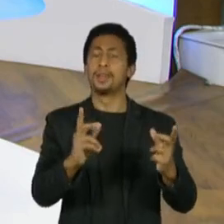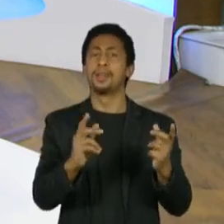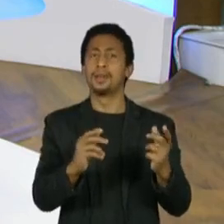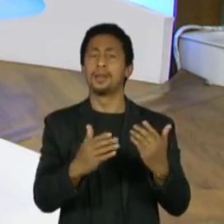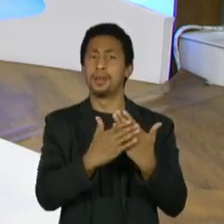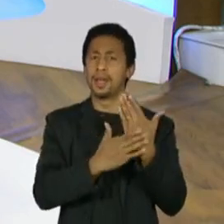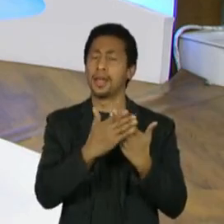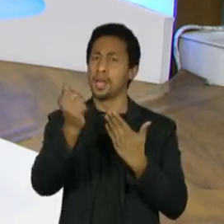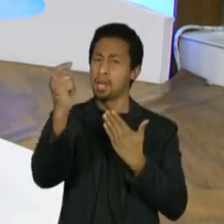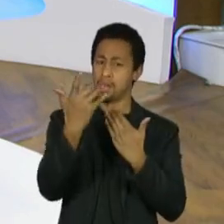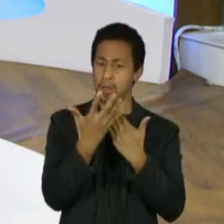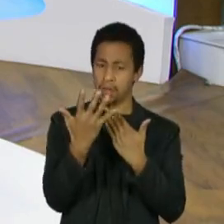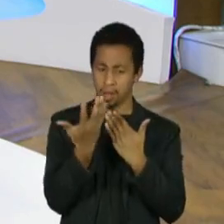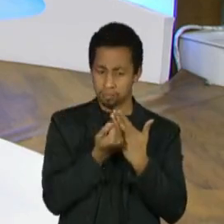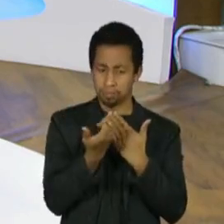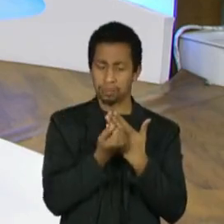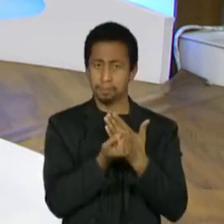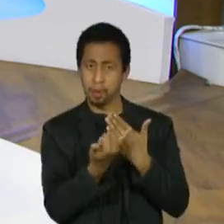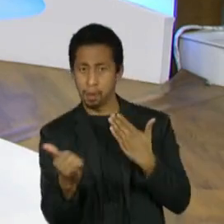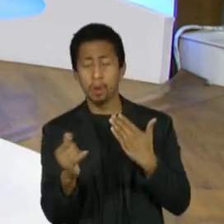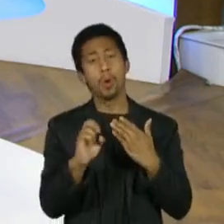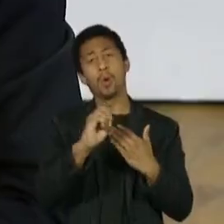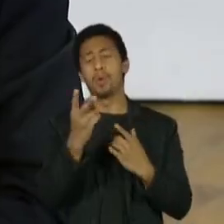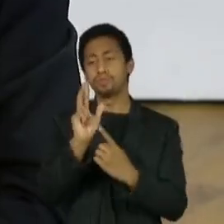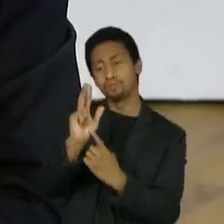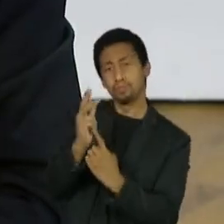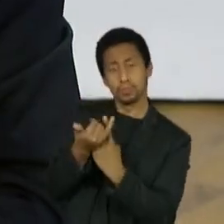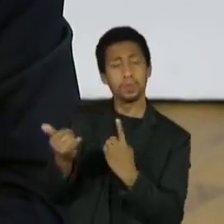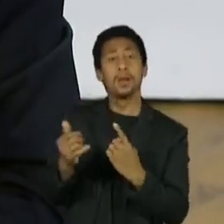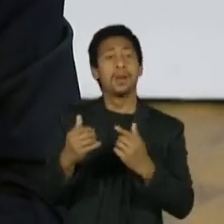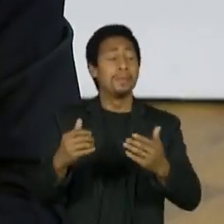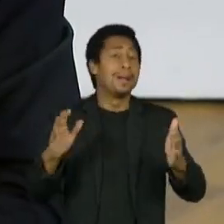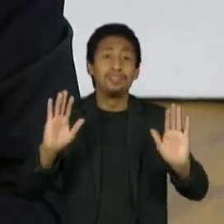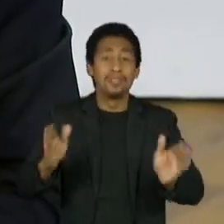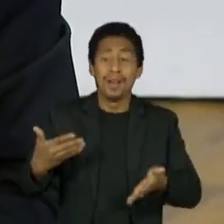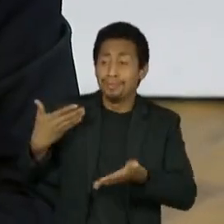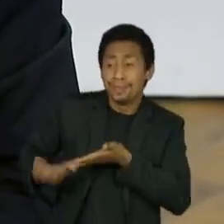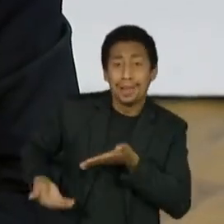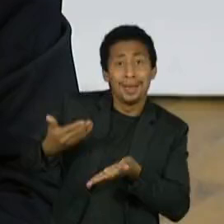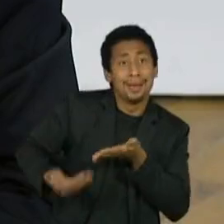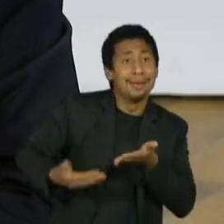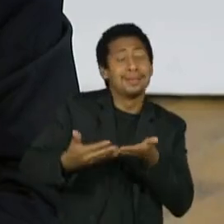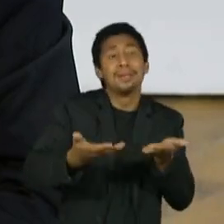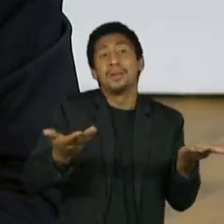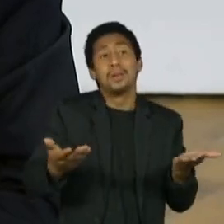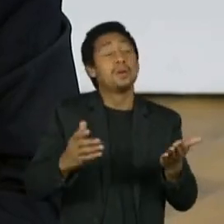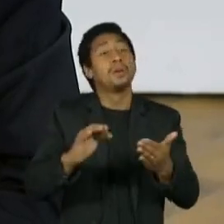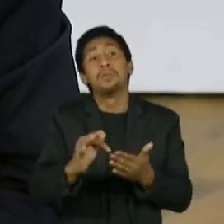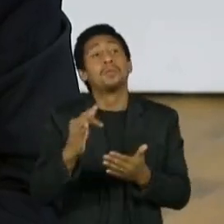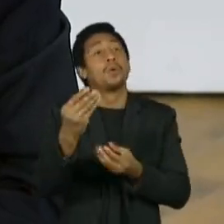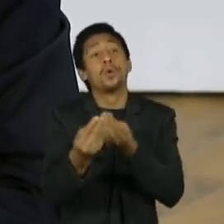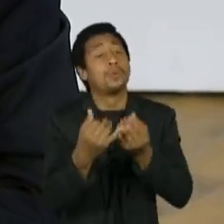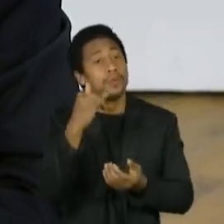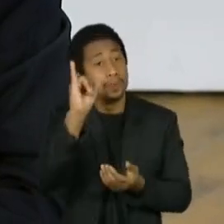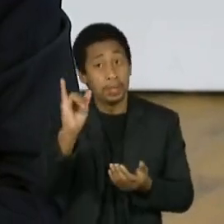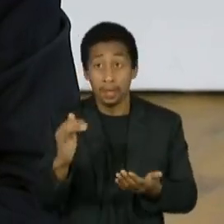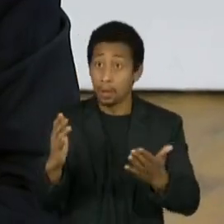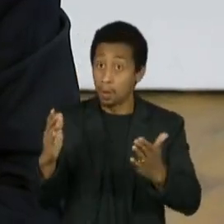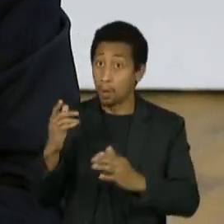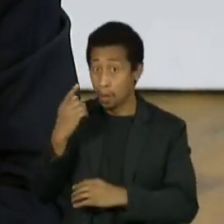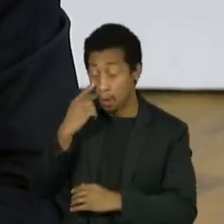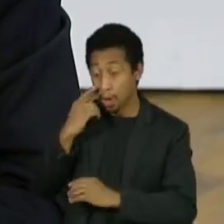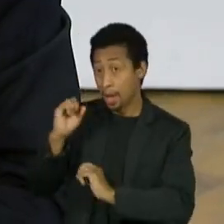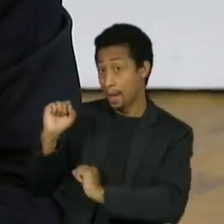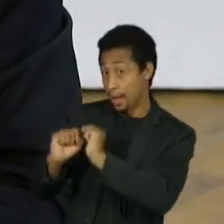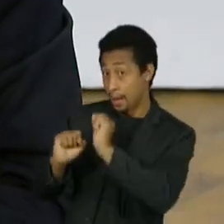pode fazer para não perder mais esse bonde? Por exemplo, uma eletrobras privada certamente não vai perder. É uma grande oportunidade